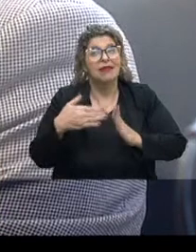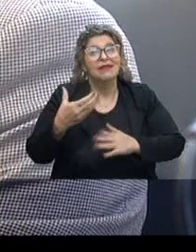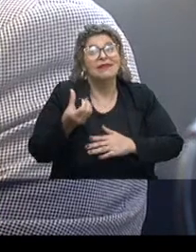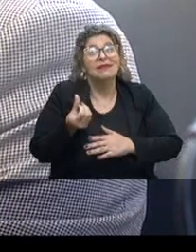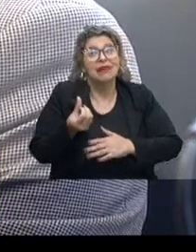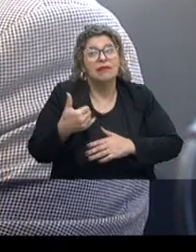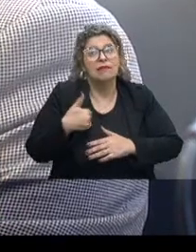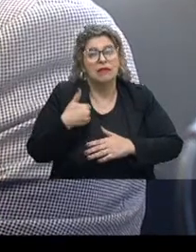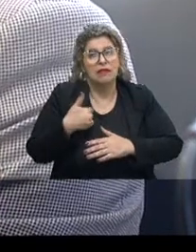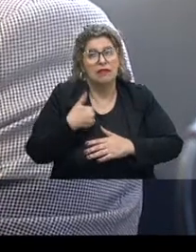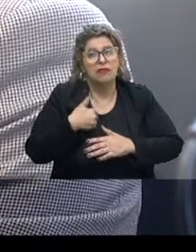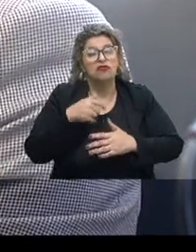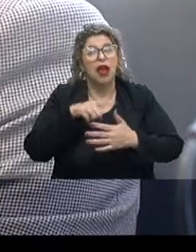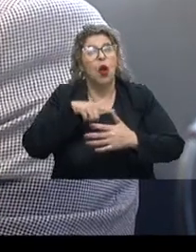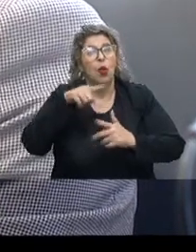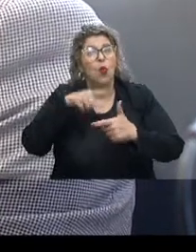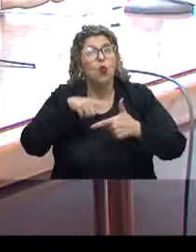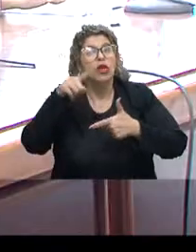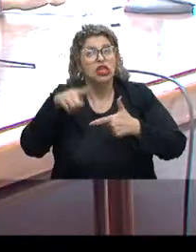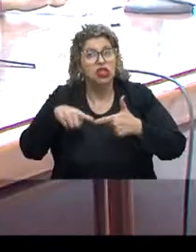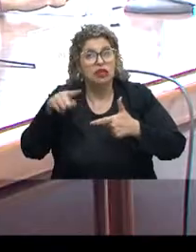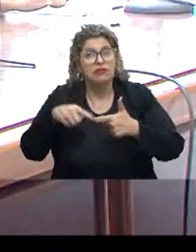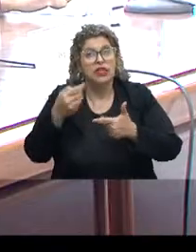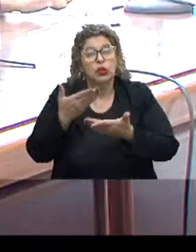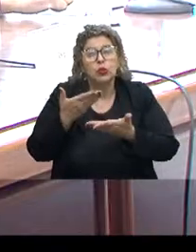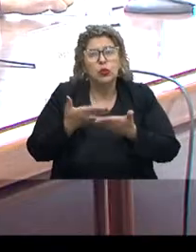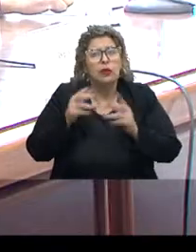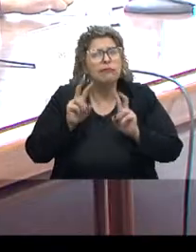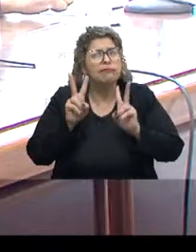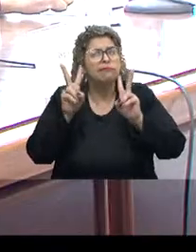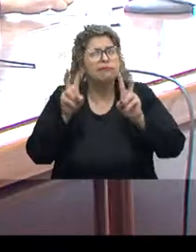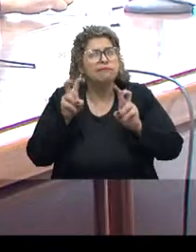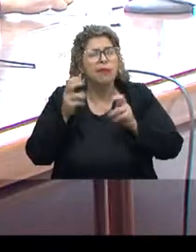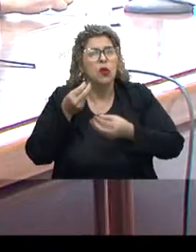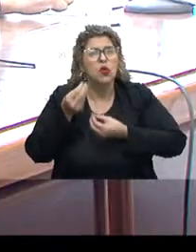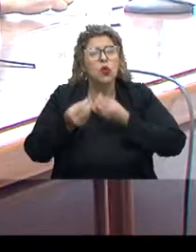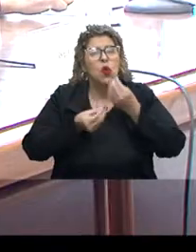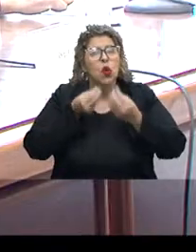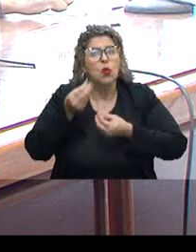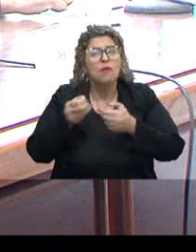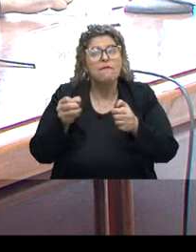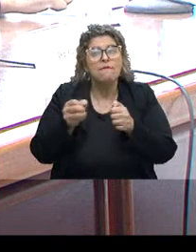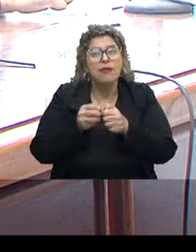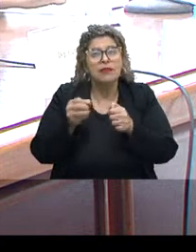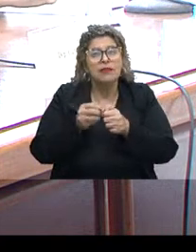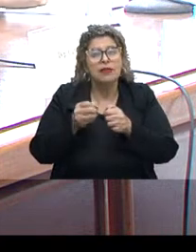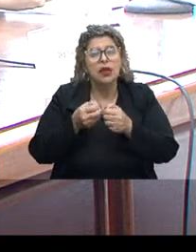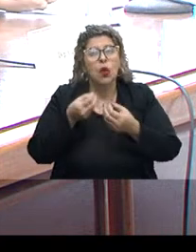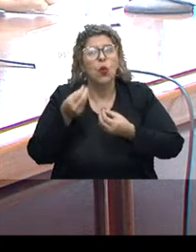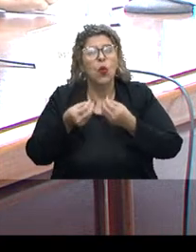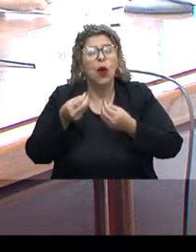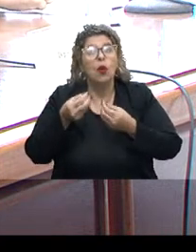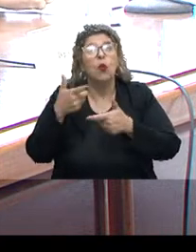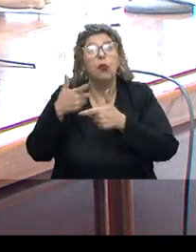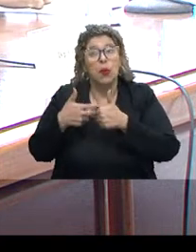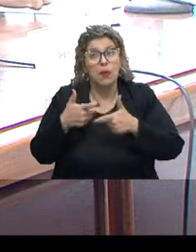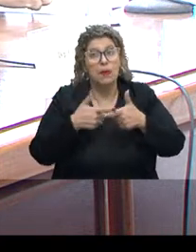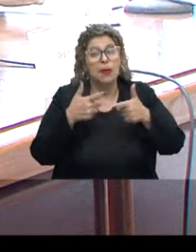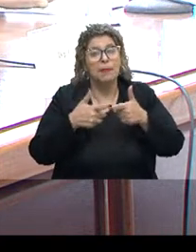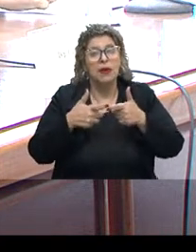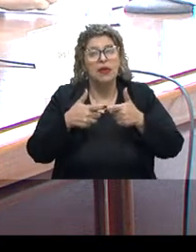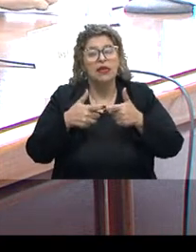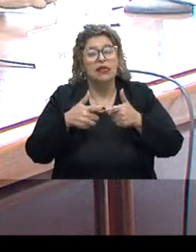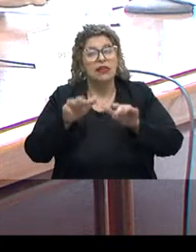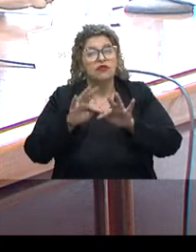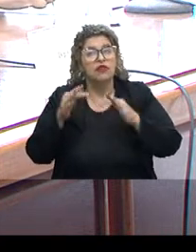Então, já é um indicativo de que nós temos que estudar mais essa questão de como fazer, primeiro, qual é o drama vivido por famílias de baixa